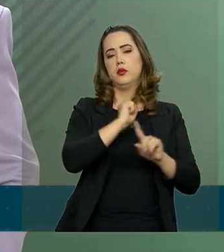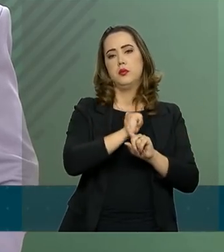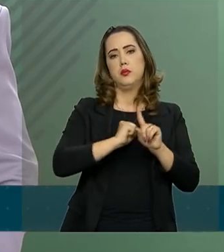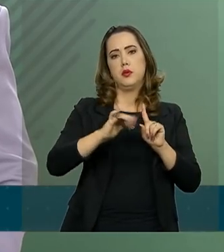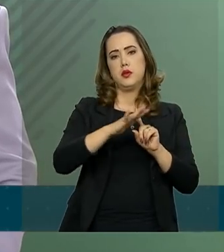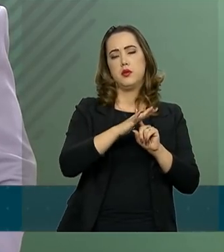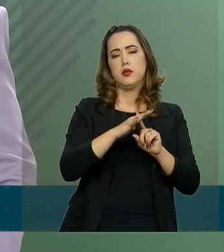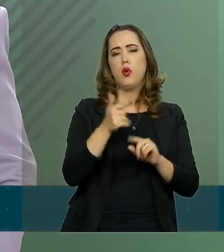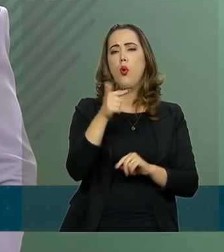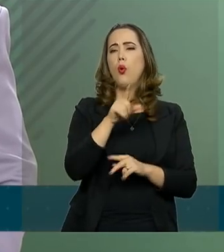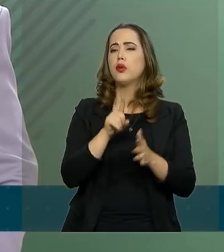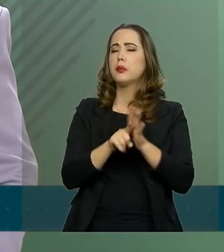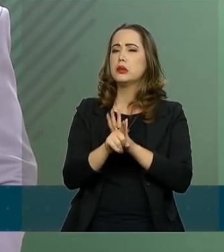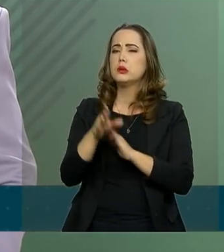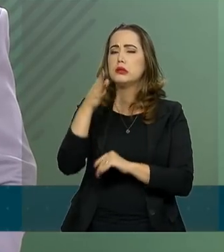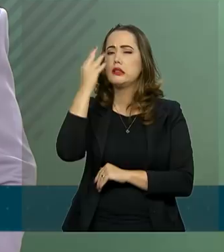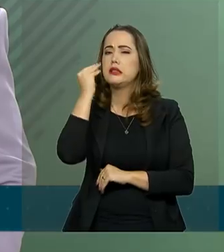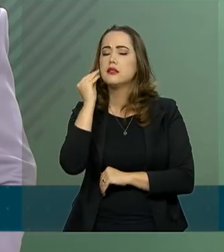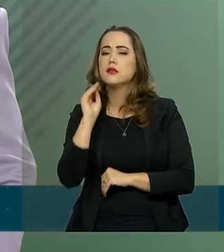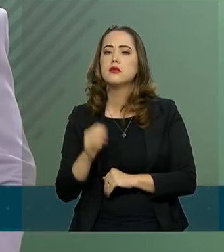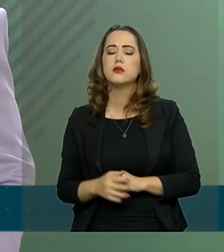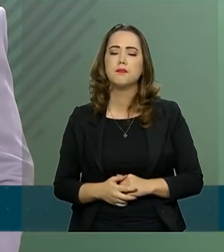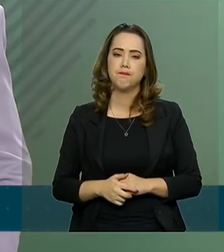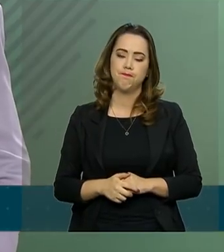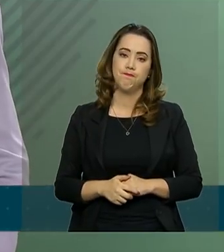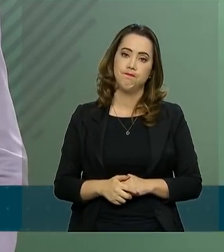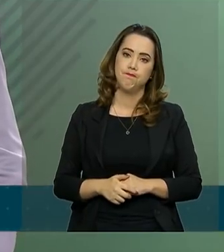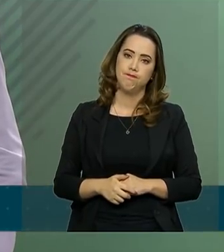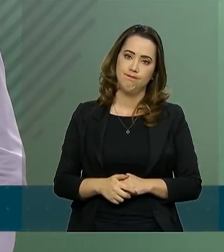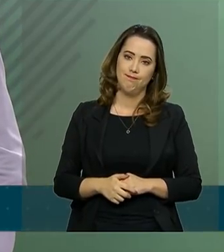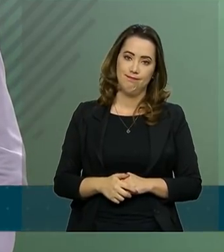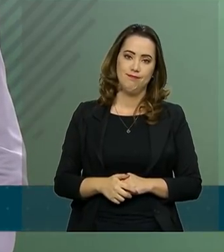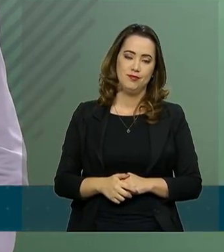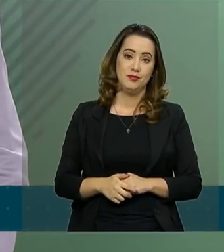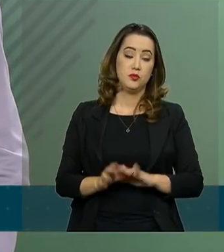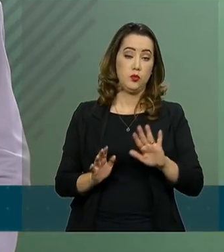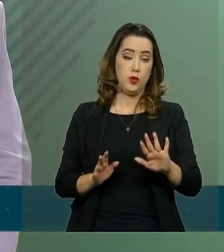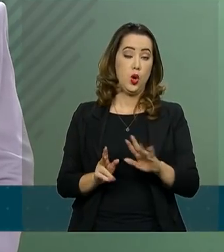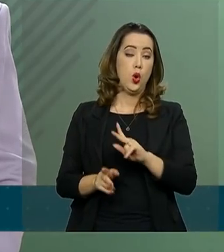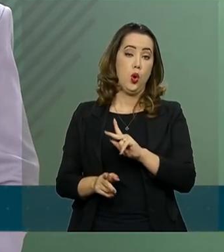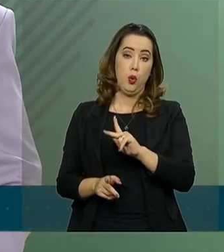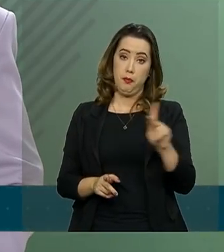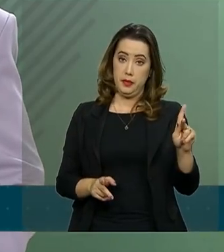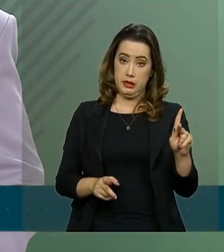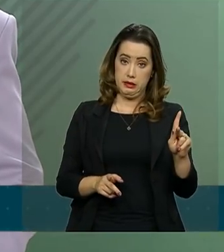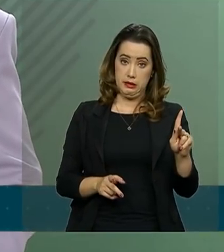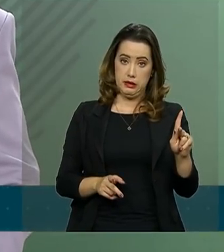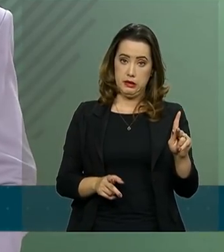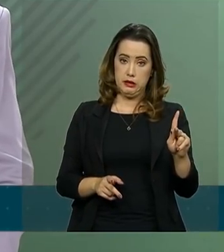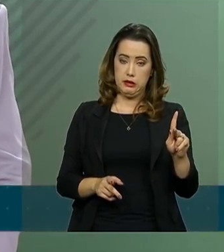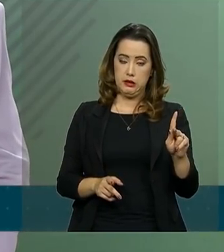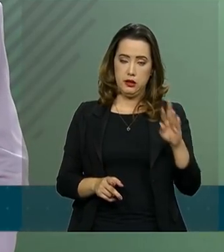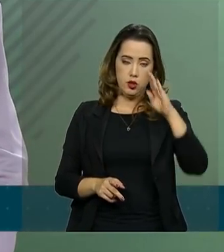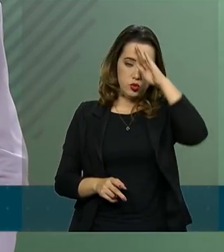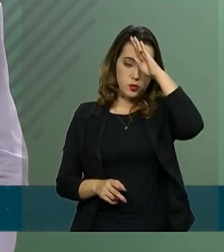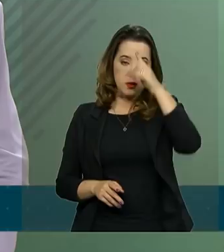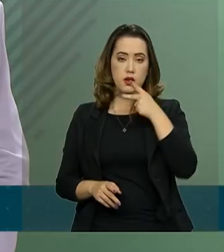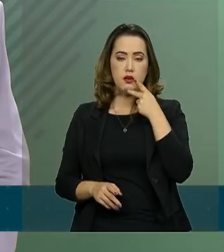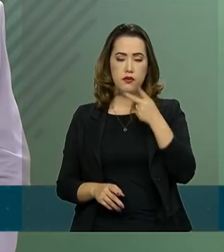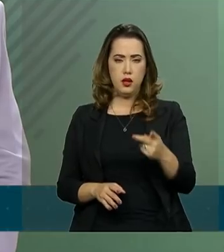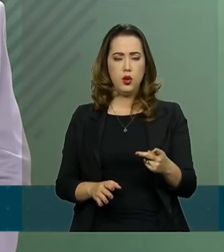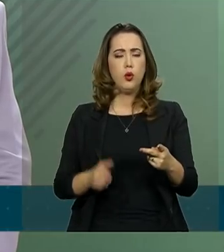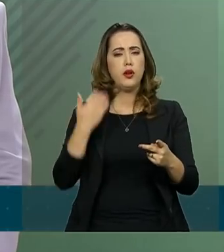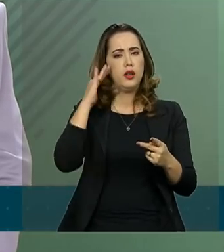Você me fez uma outra pergunta. Muito bem. O presidente comentou comigo há pouco, em torno de 17 horas, que